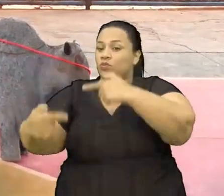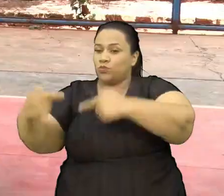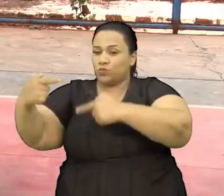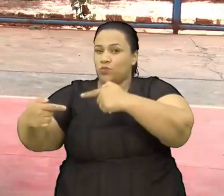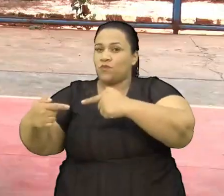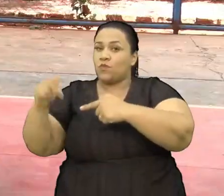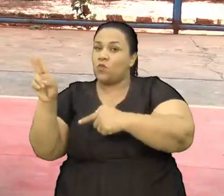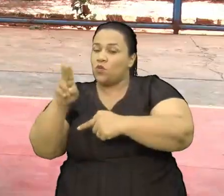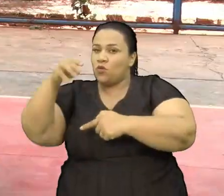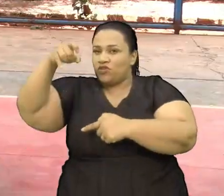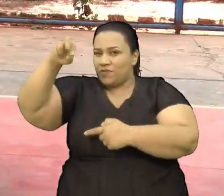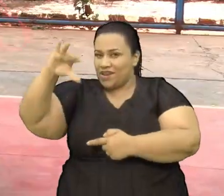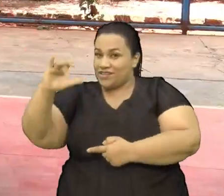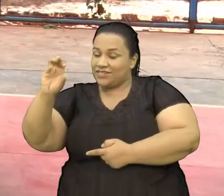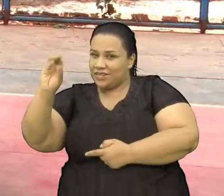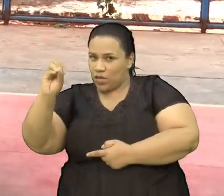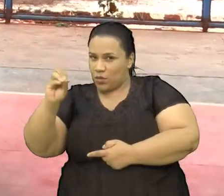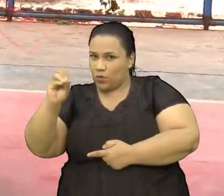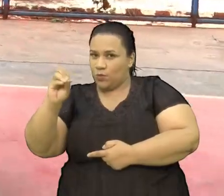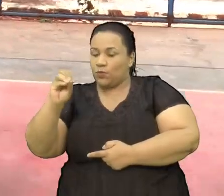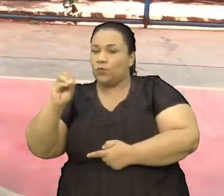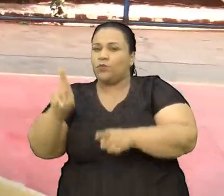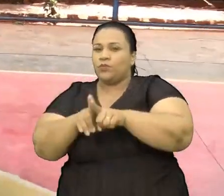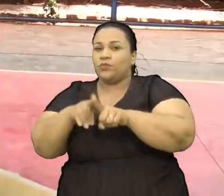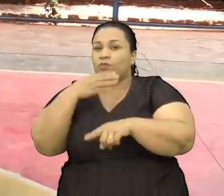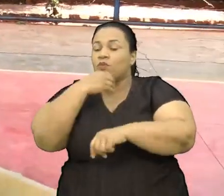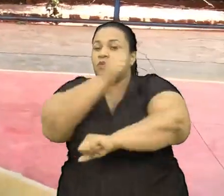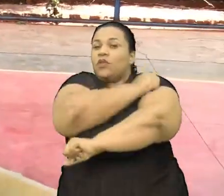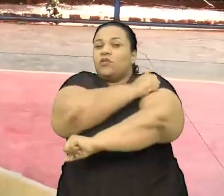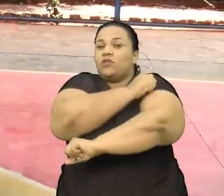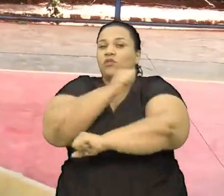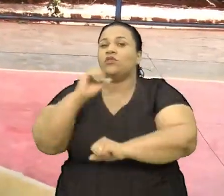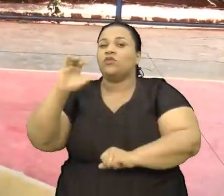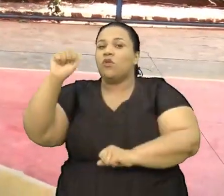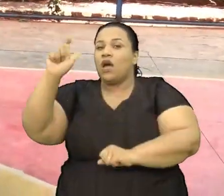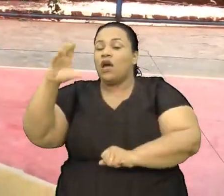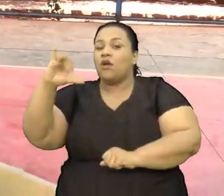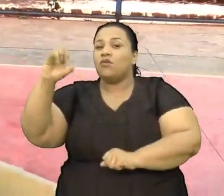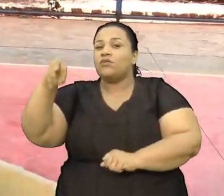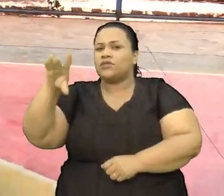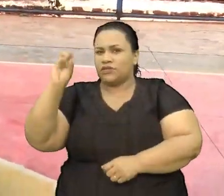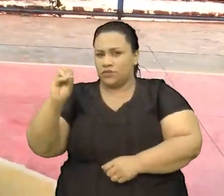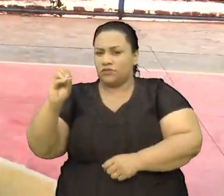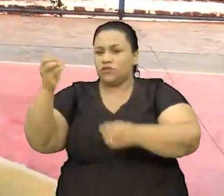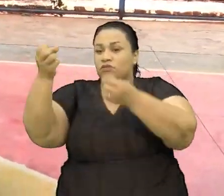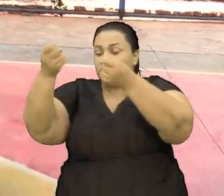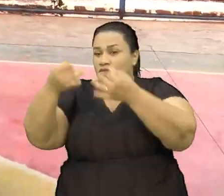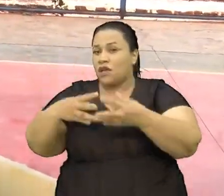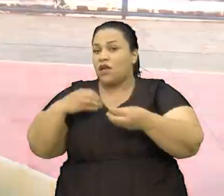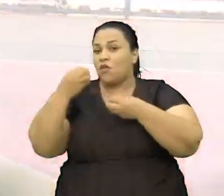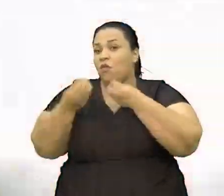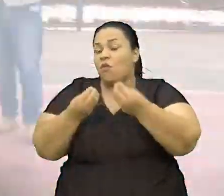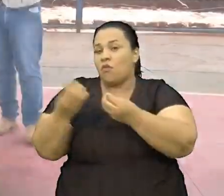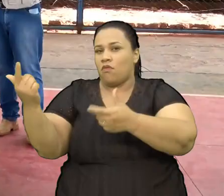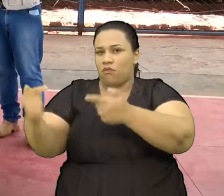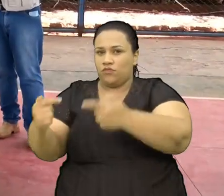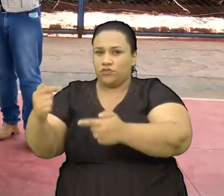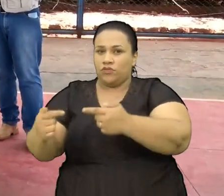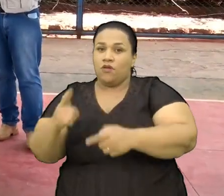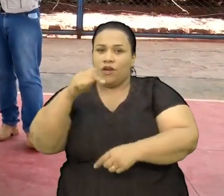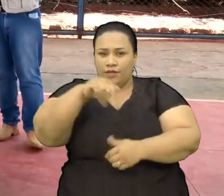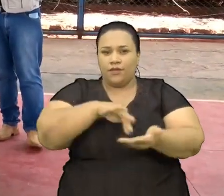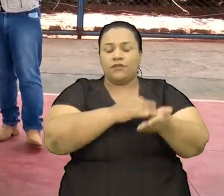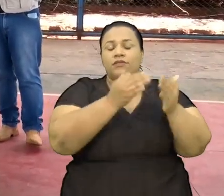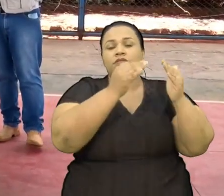Marcelo e Alcindo Que nos deram Uma demonstração De como é feito Nas competições Aqui na